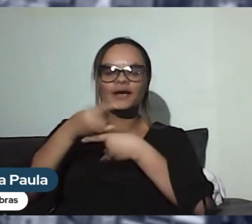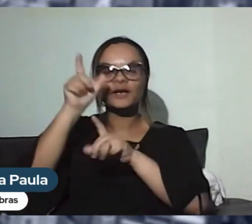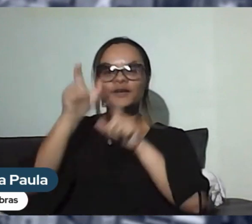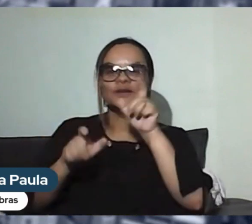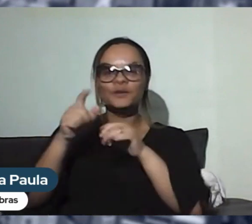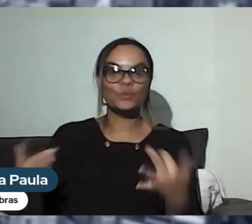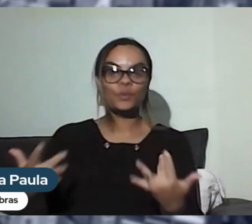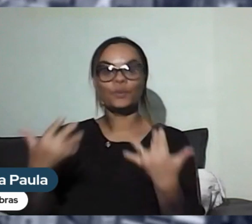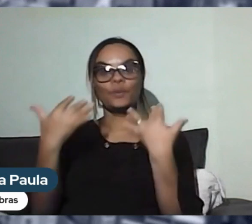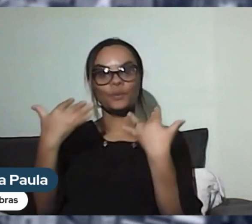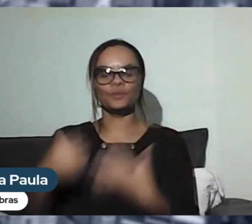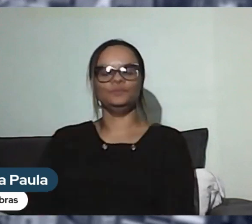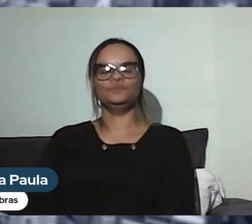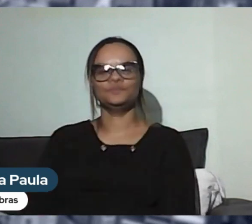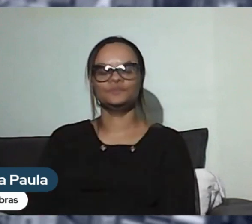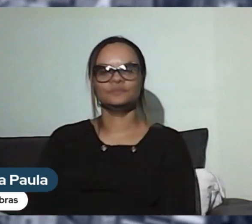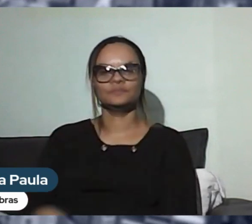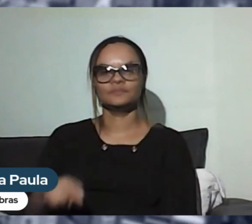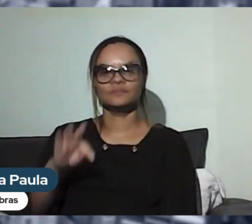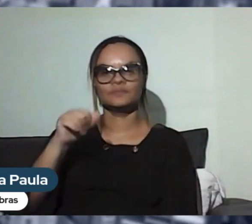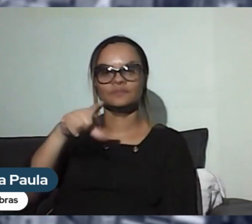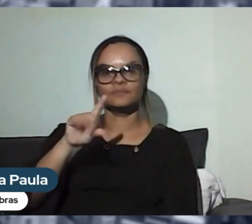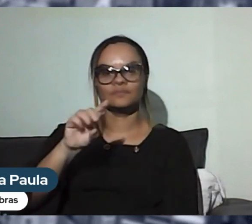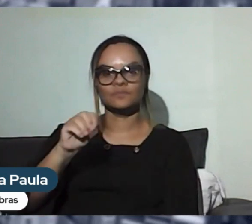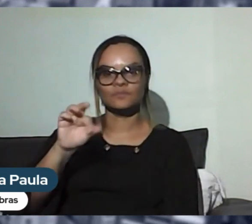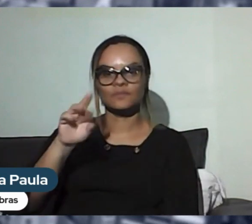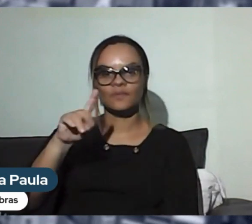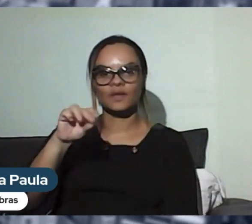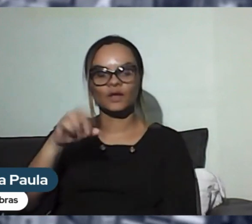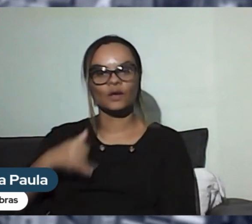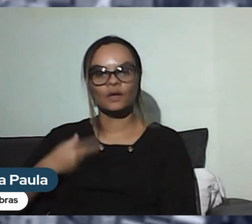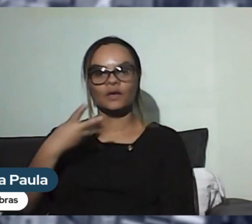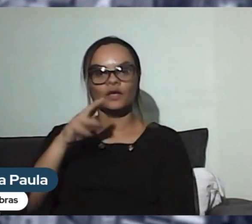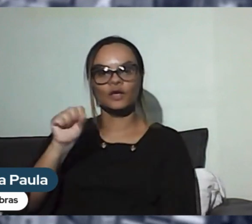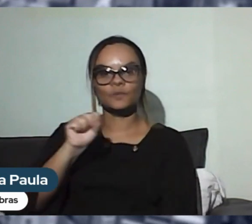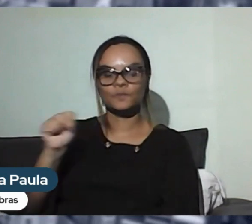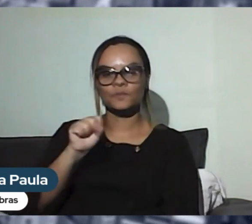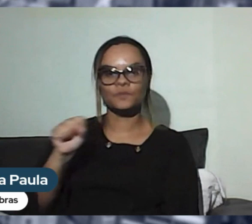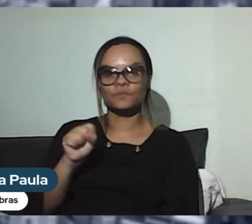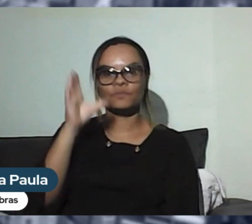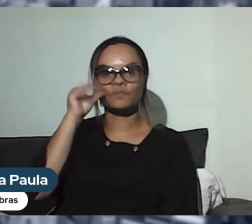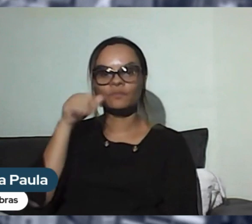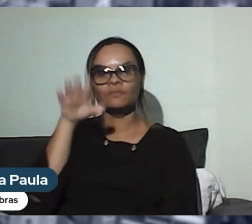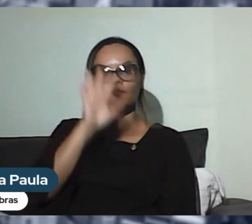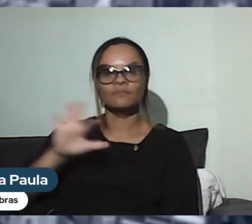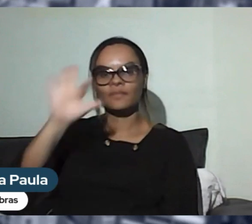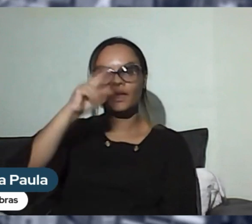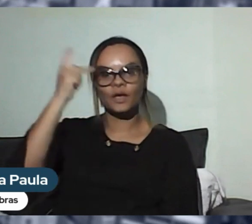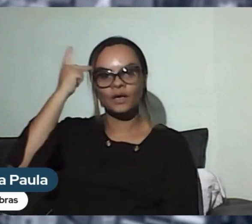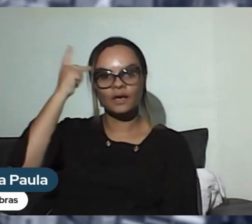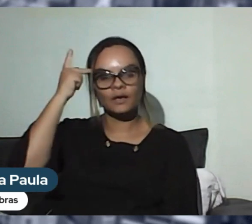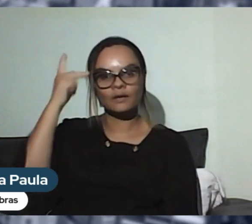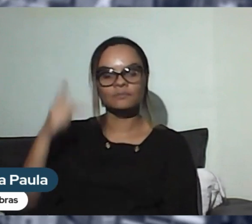assistindo. Eu me chamo Fernando Lacerda, tenho 48 anos, sou servidor do Estado de São Paulo, há